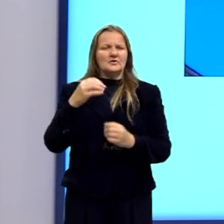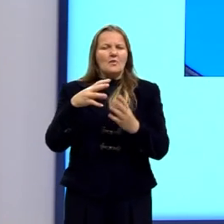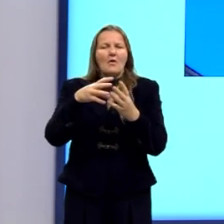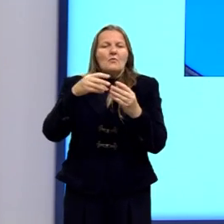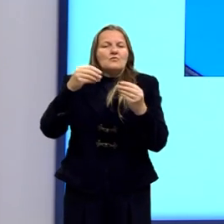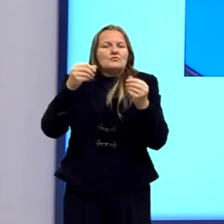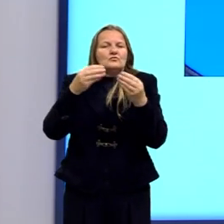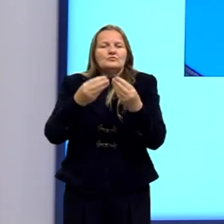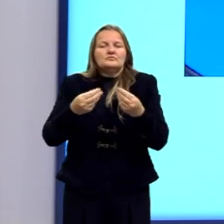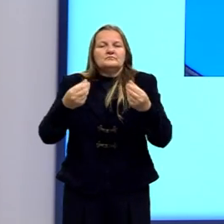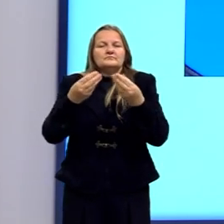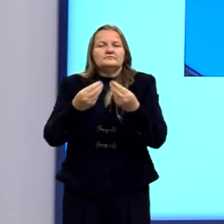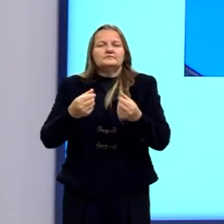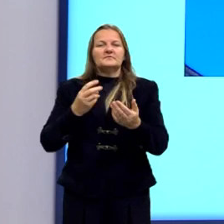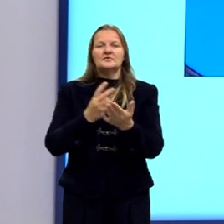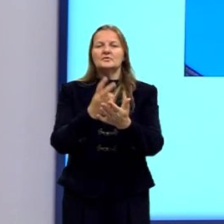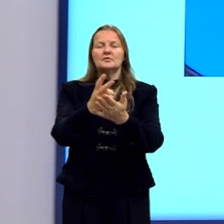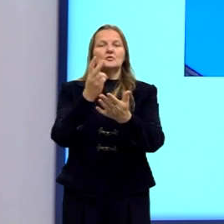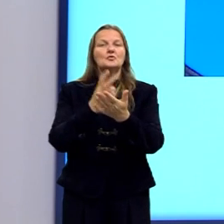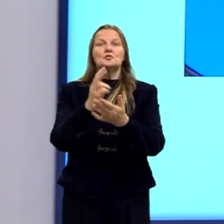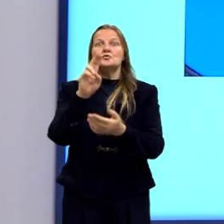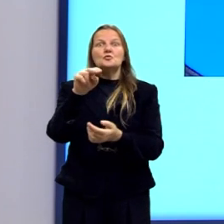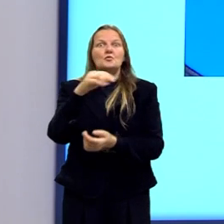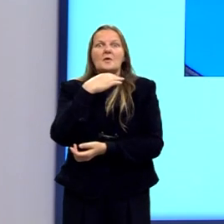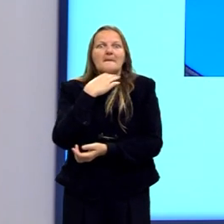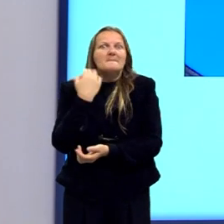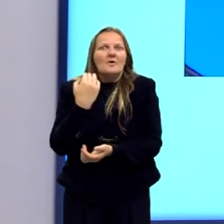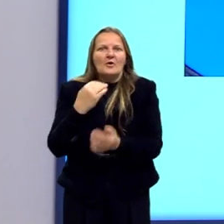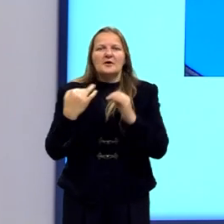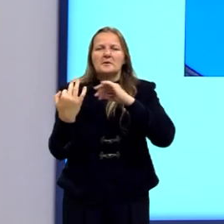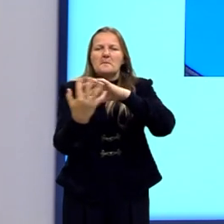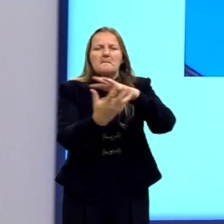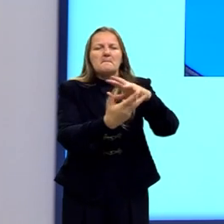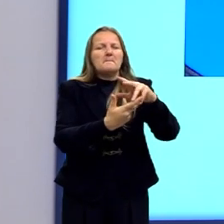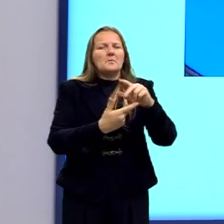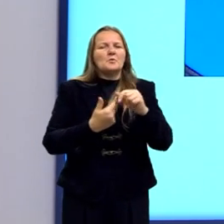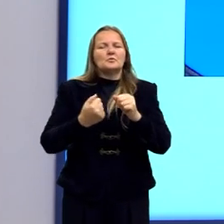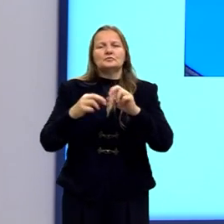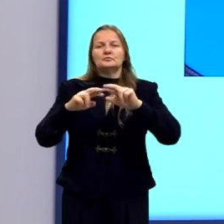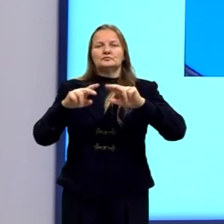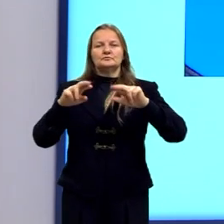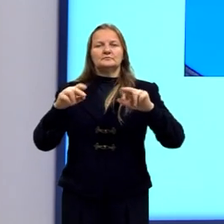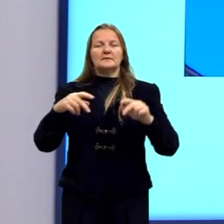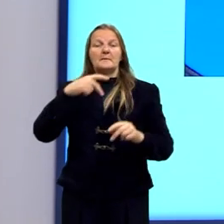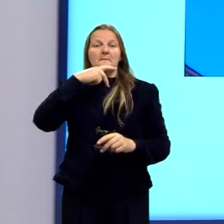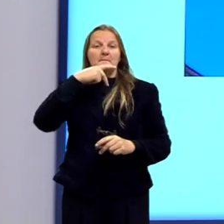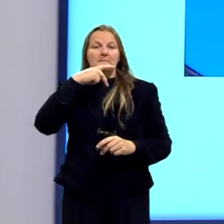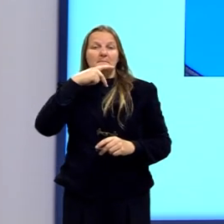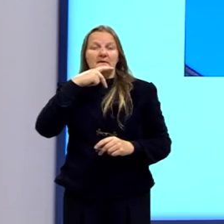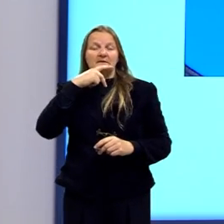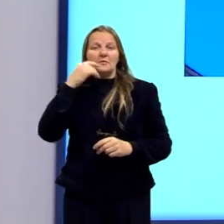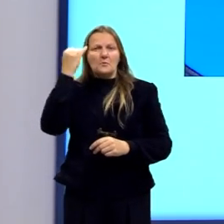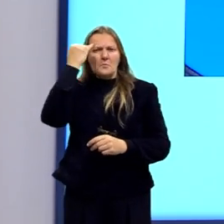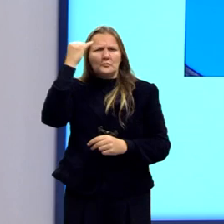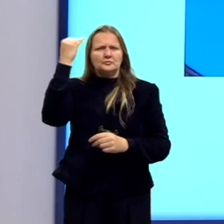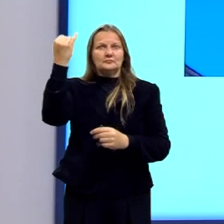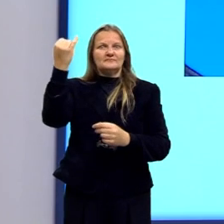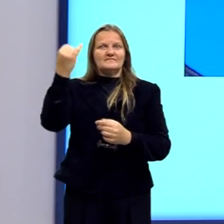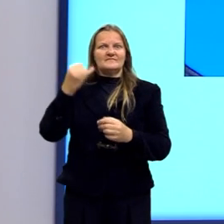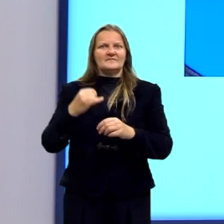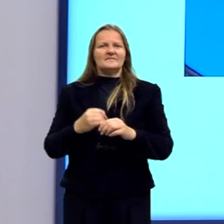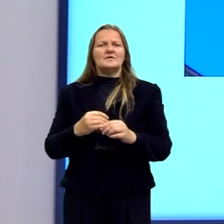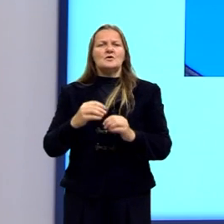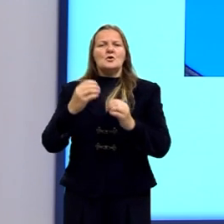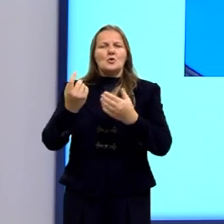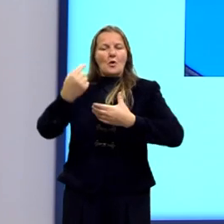eterna, que é imutável, imortal. Então, para Platão, o mundo ideal, o mundo